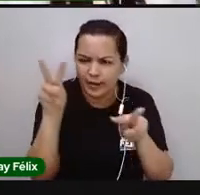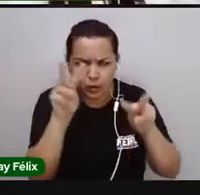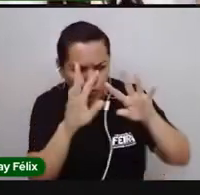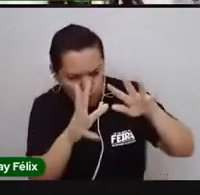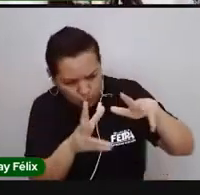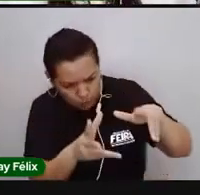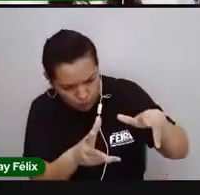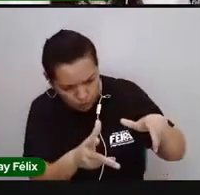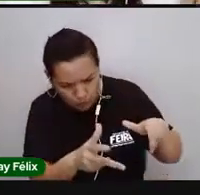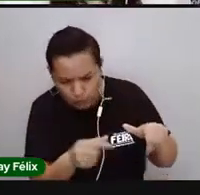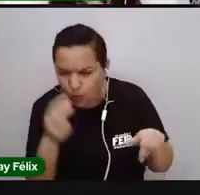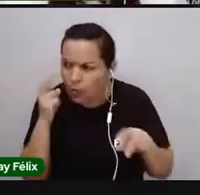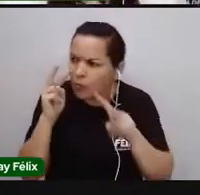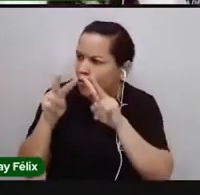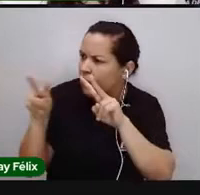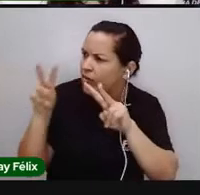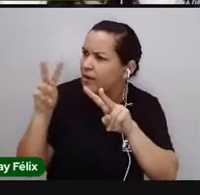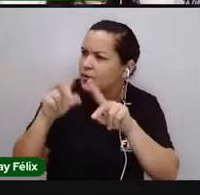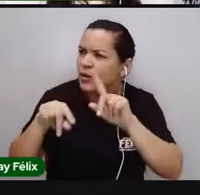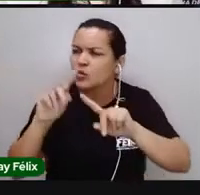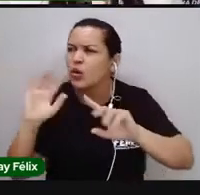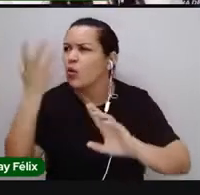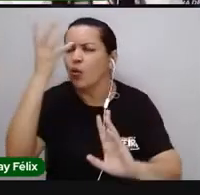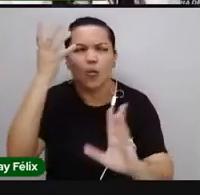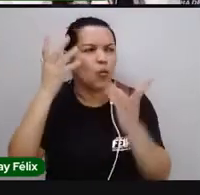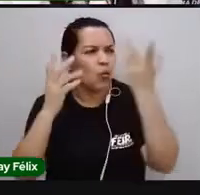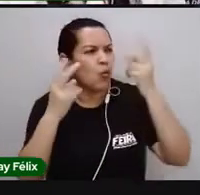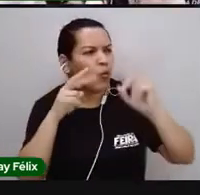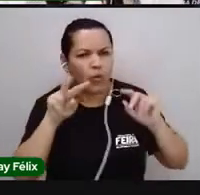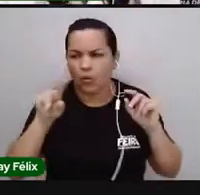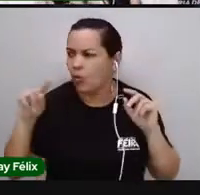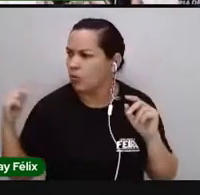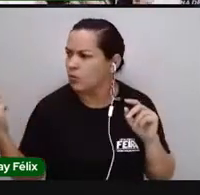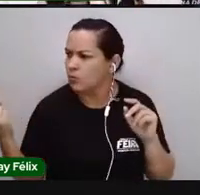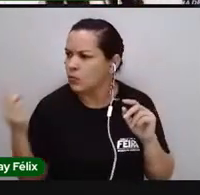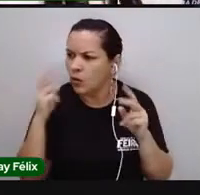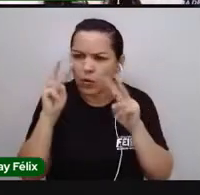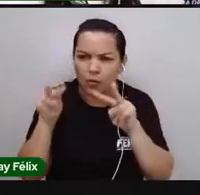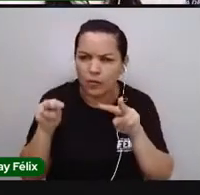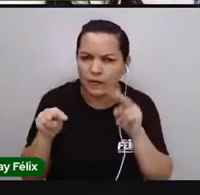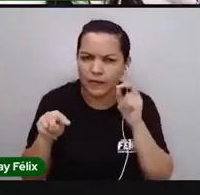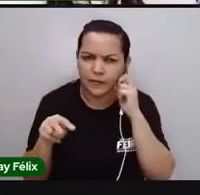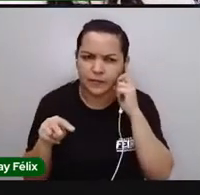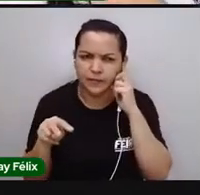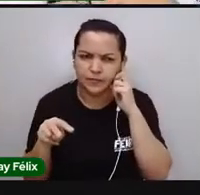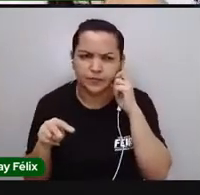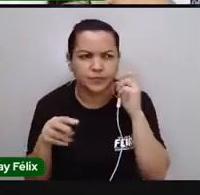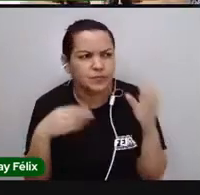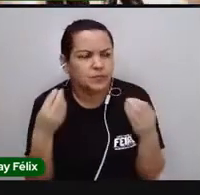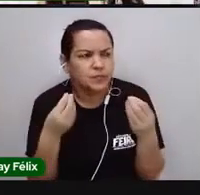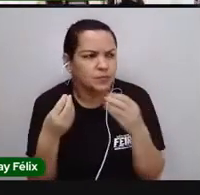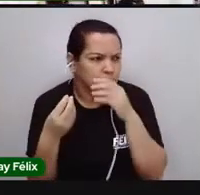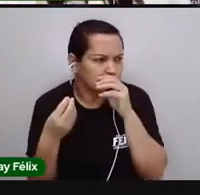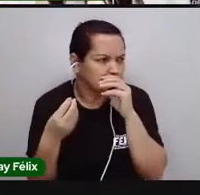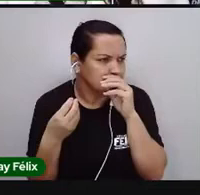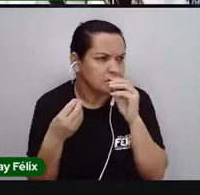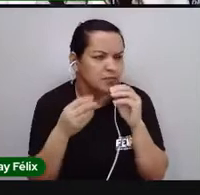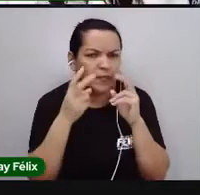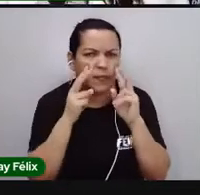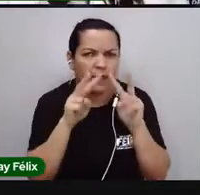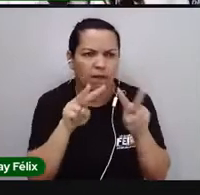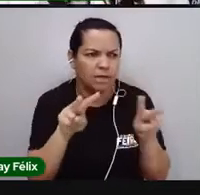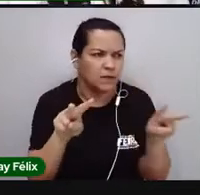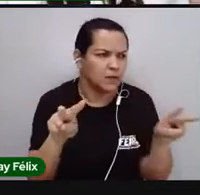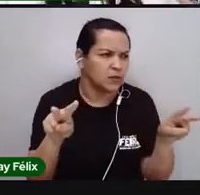redor? As coisas que estão acontecendo ao meu redor? Como eu me coloco a partir das coisas que eu